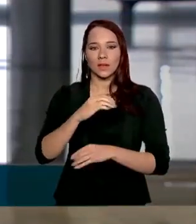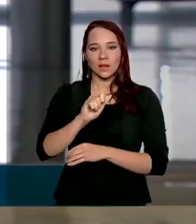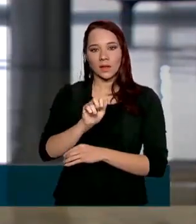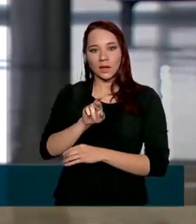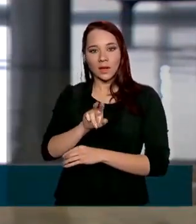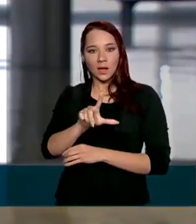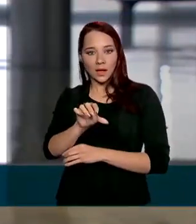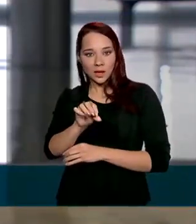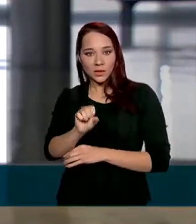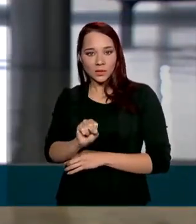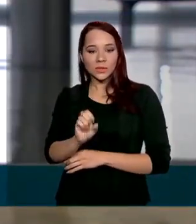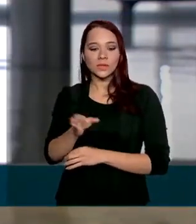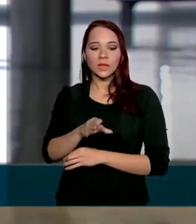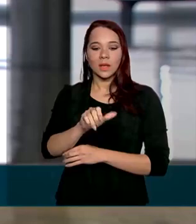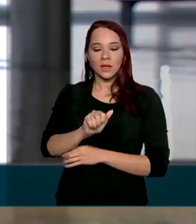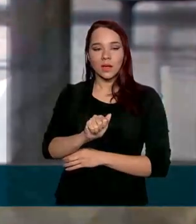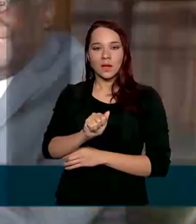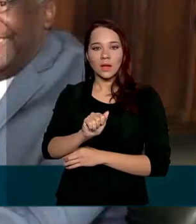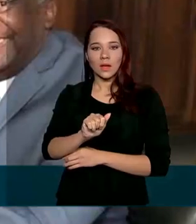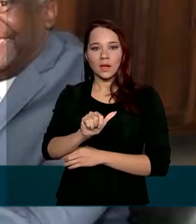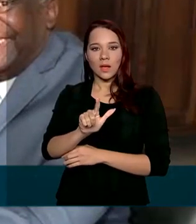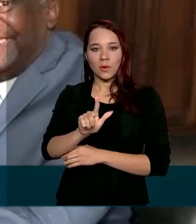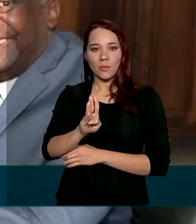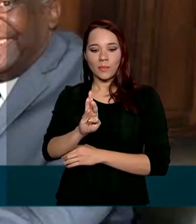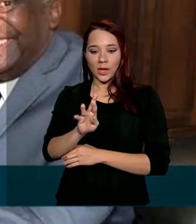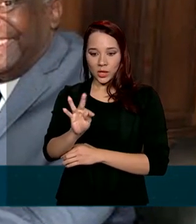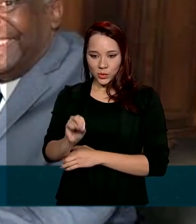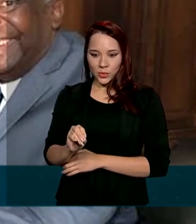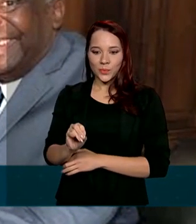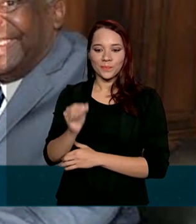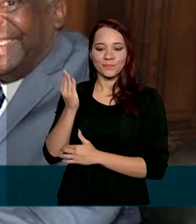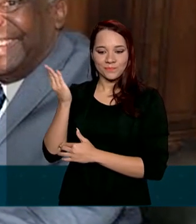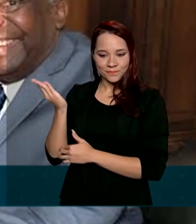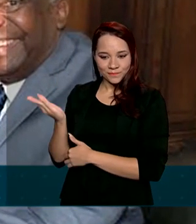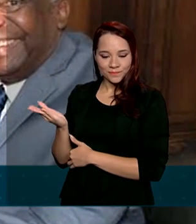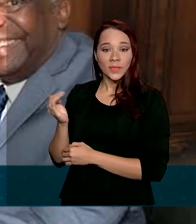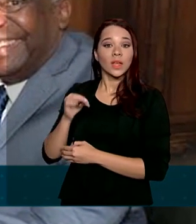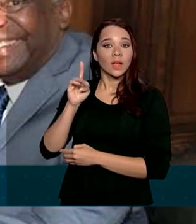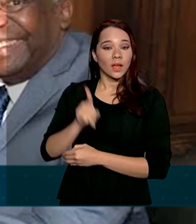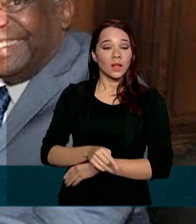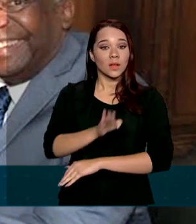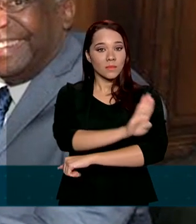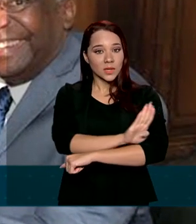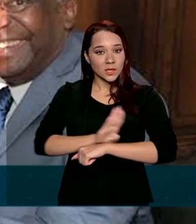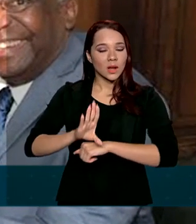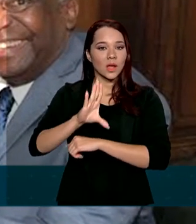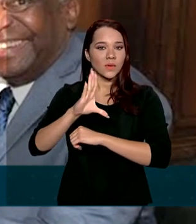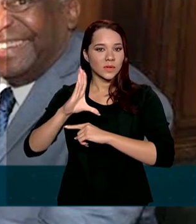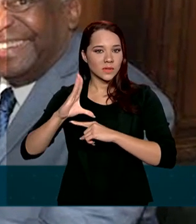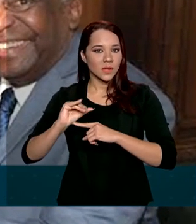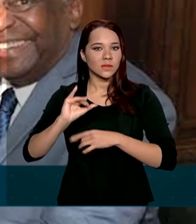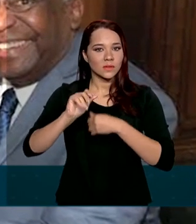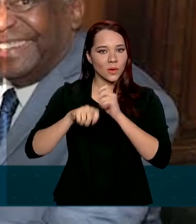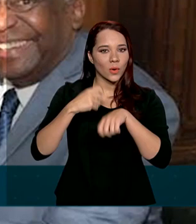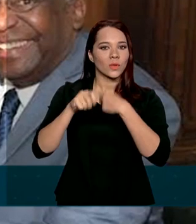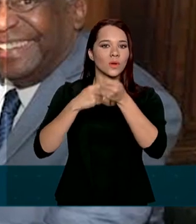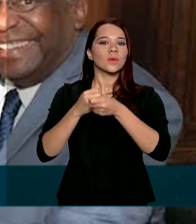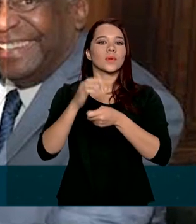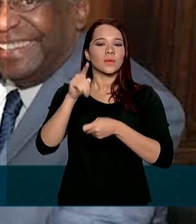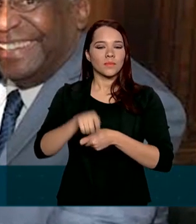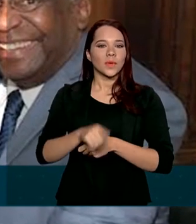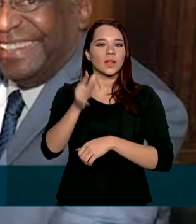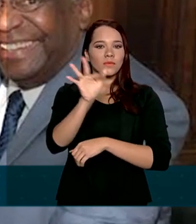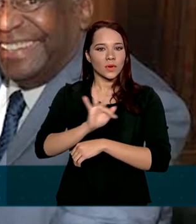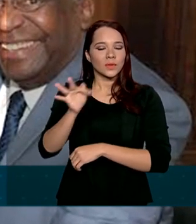Alberto Decotelli da Silva. Decotelli é bacharel em Ciências Econômicas pela UERJ, a Universidade